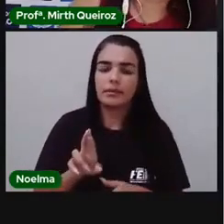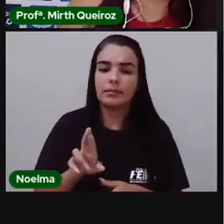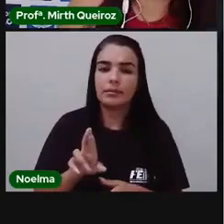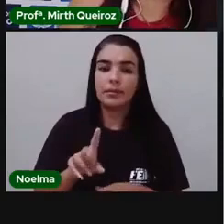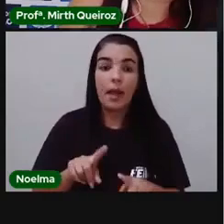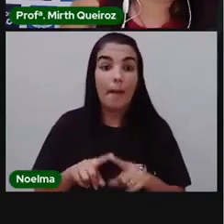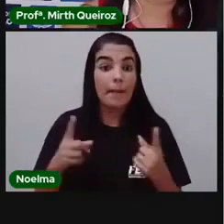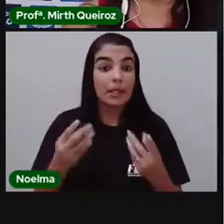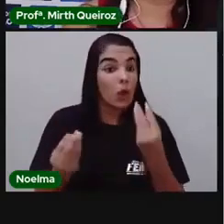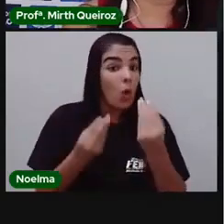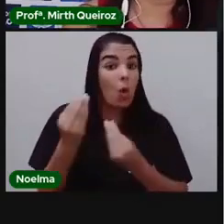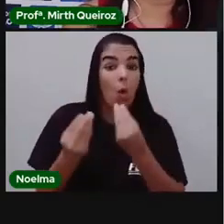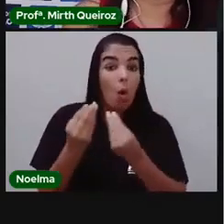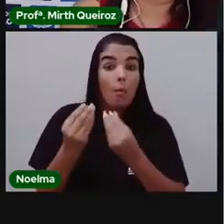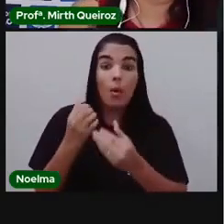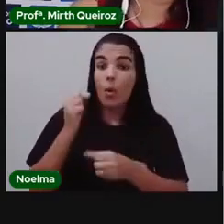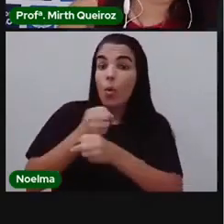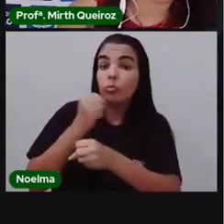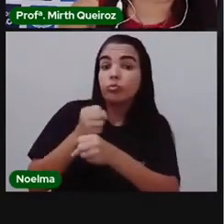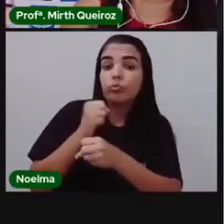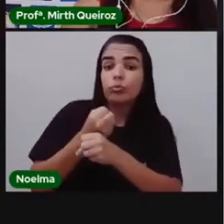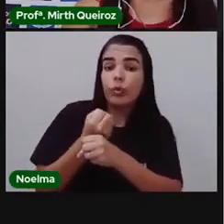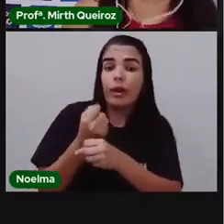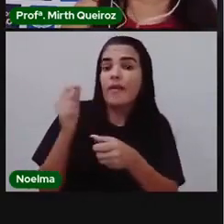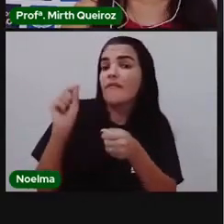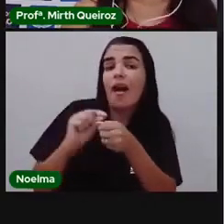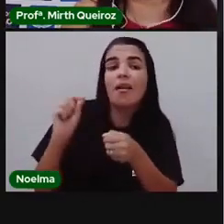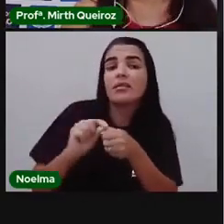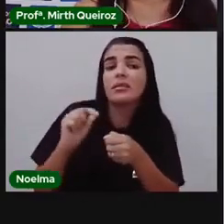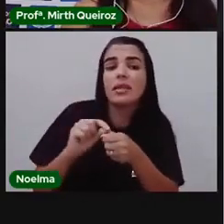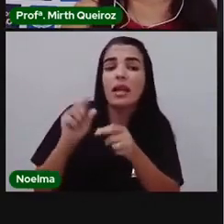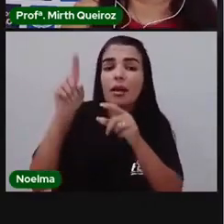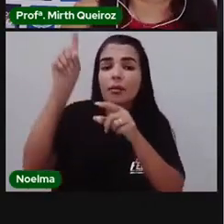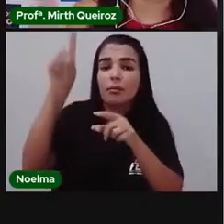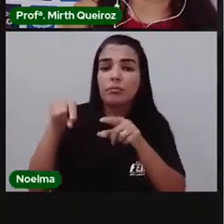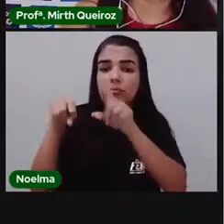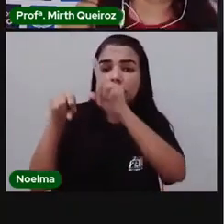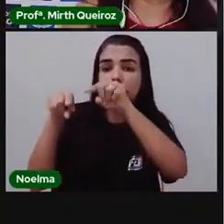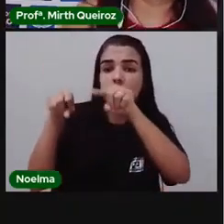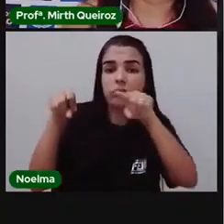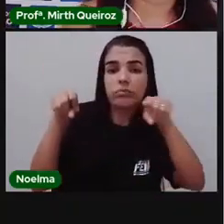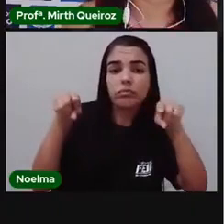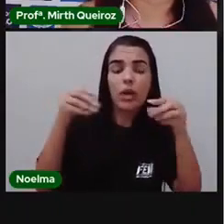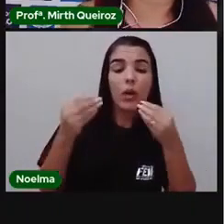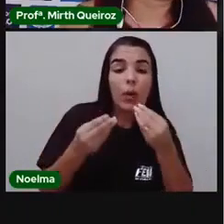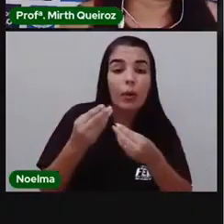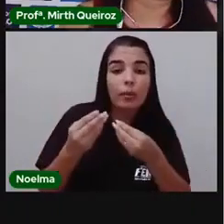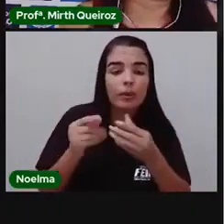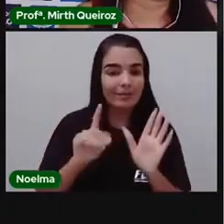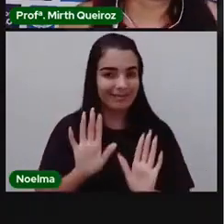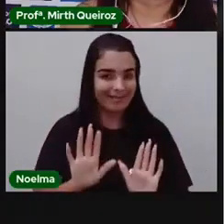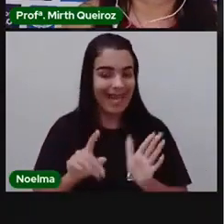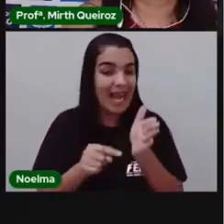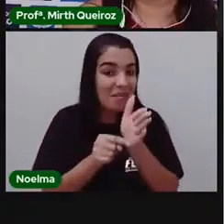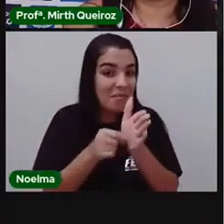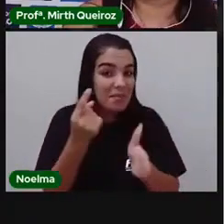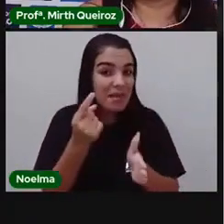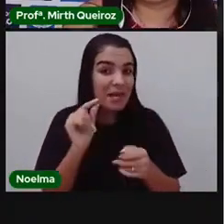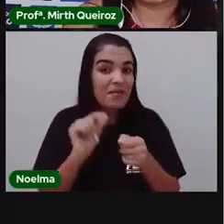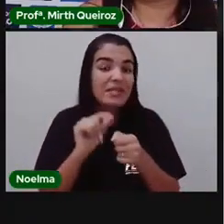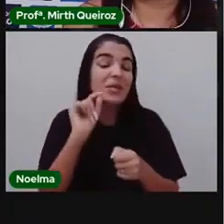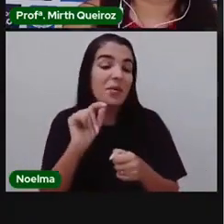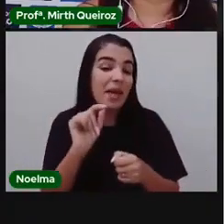Mas como construir um gráfico? Como é, PRO, que eu vou construir um gráfico? A primeira coisa que a gente deve fazer é